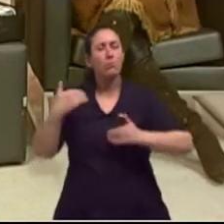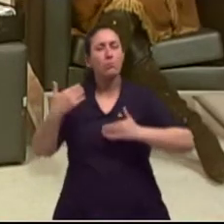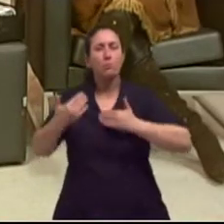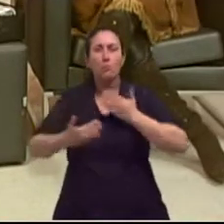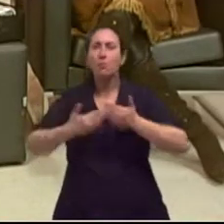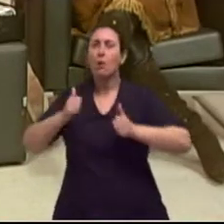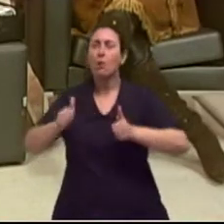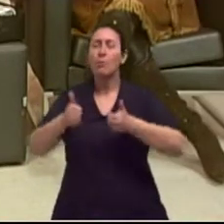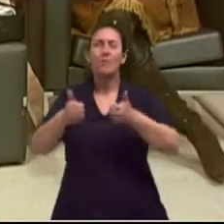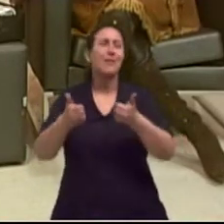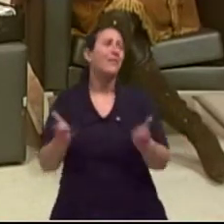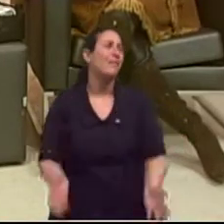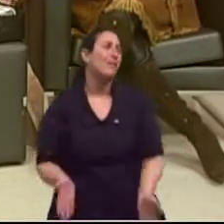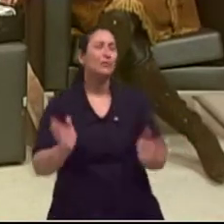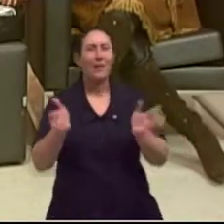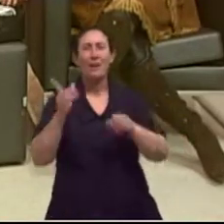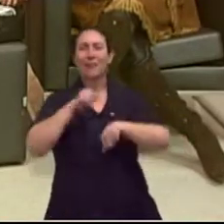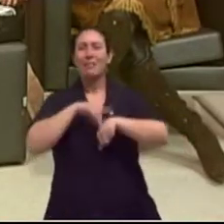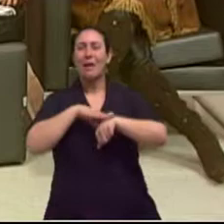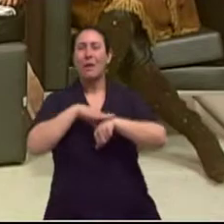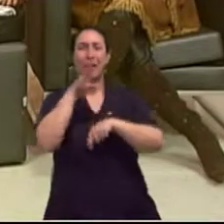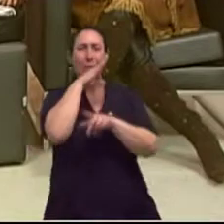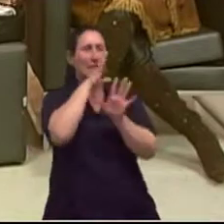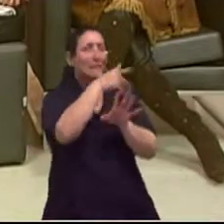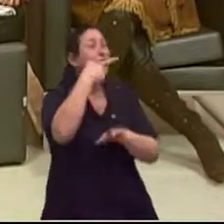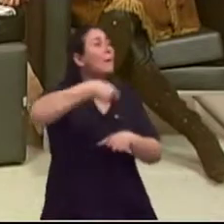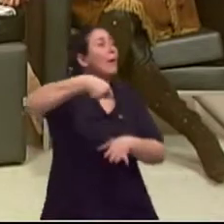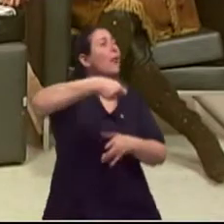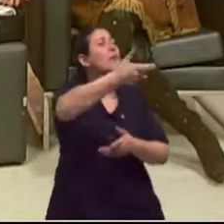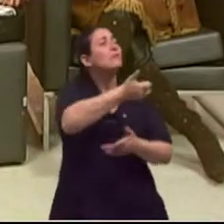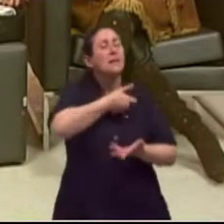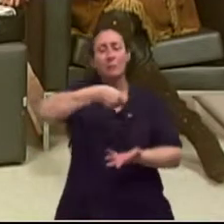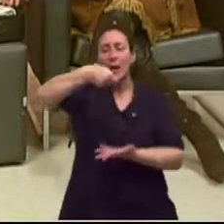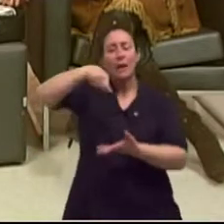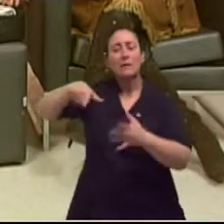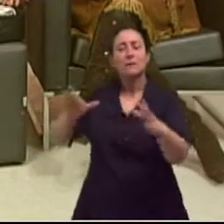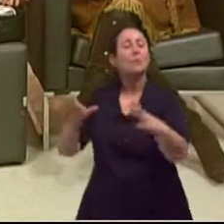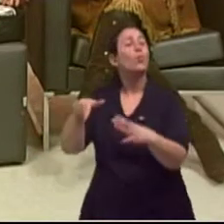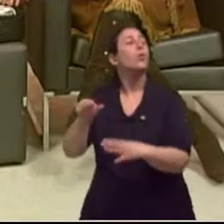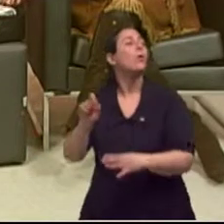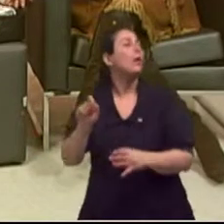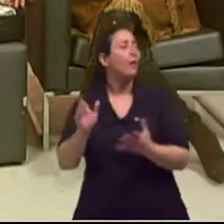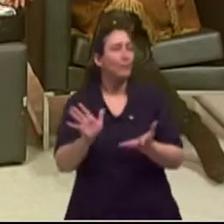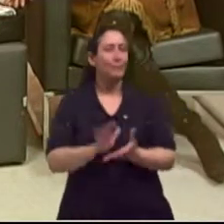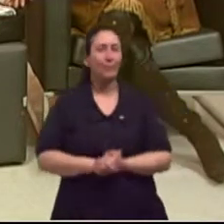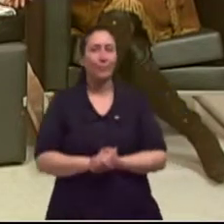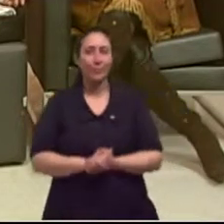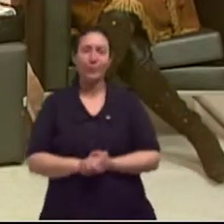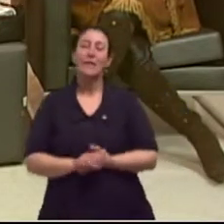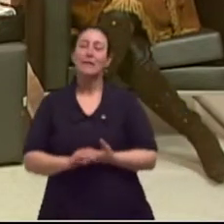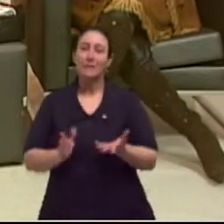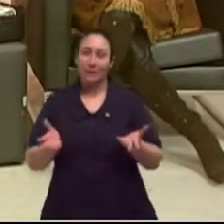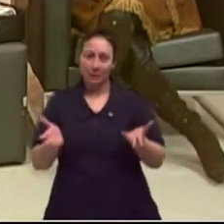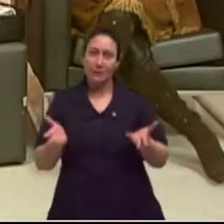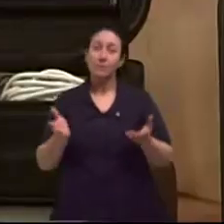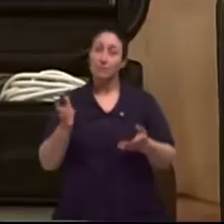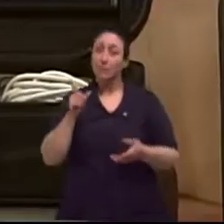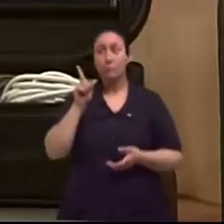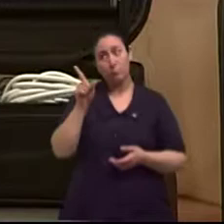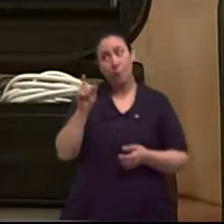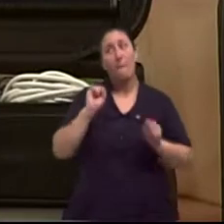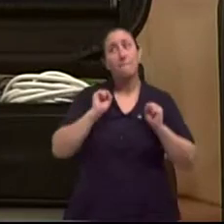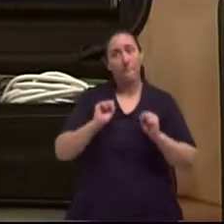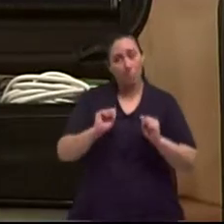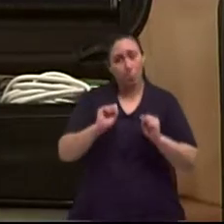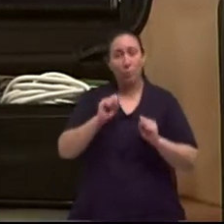Mas nós estamos com pouco tempo já. Vamos falar dessa malinha? Aqui não é acupuntura. Vamos, É outra forma. Ela pode ser ou